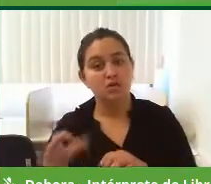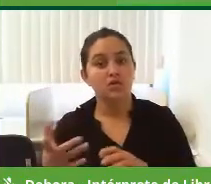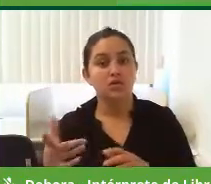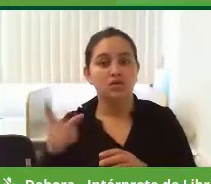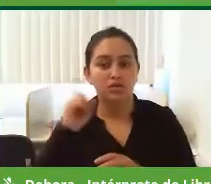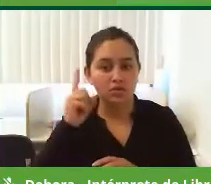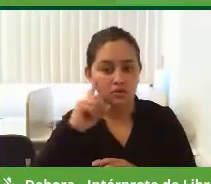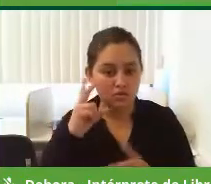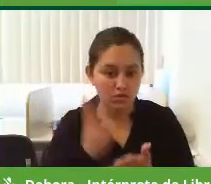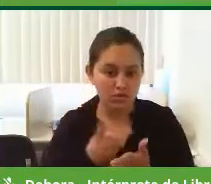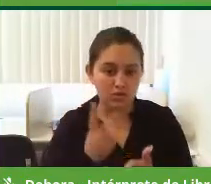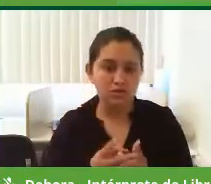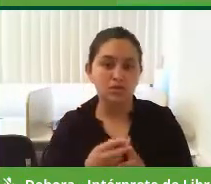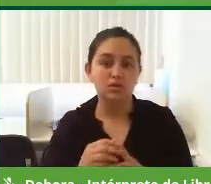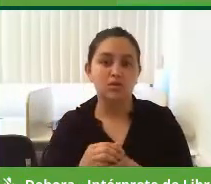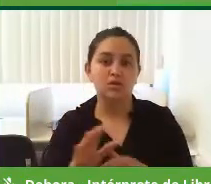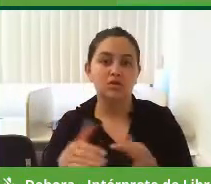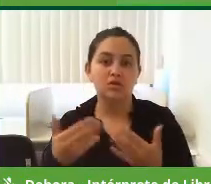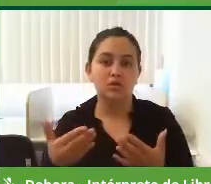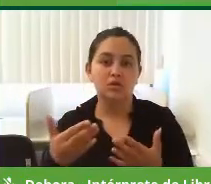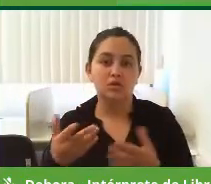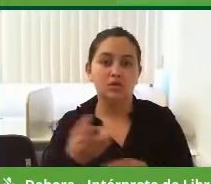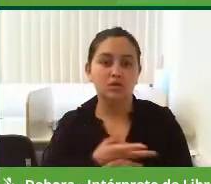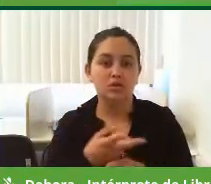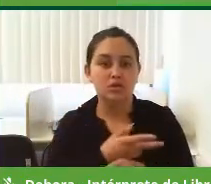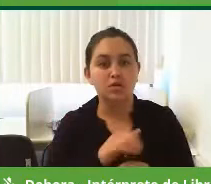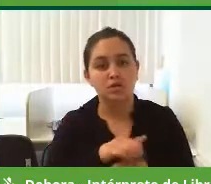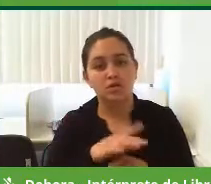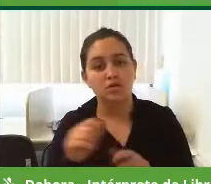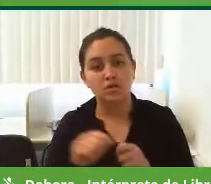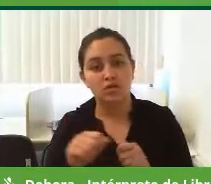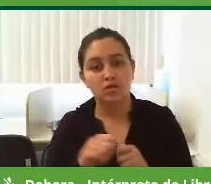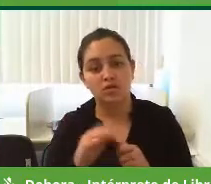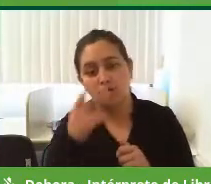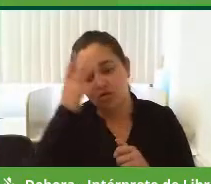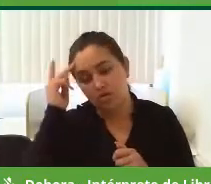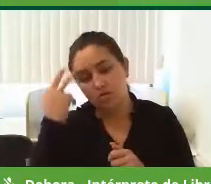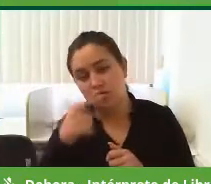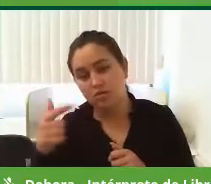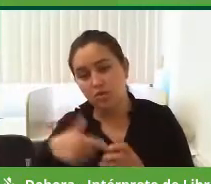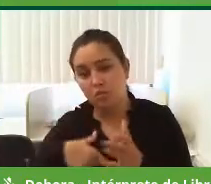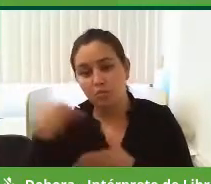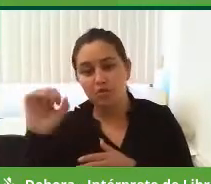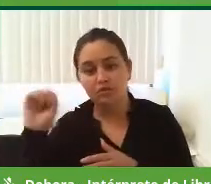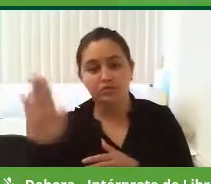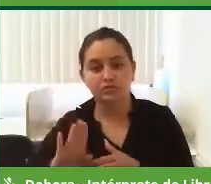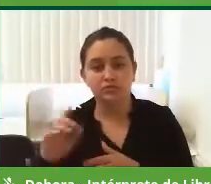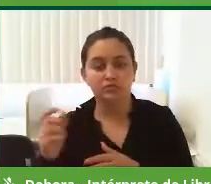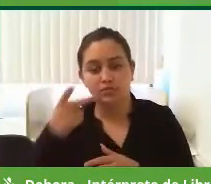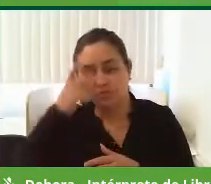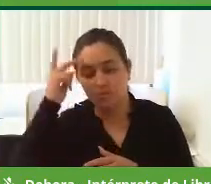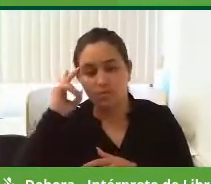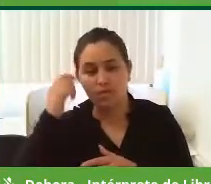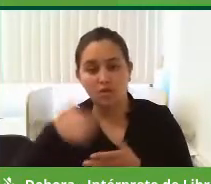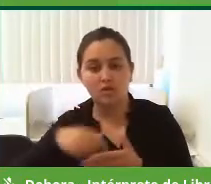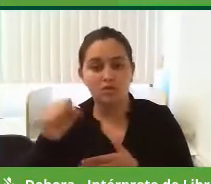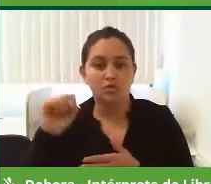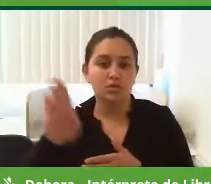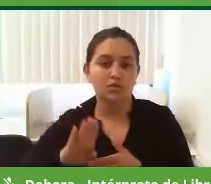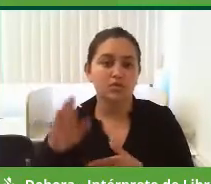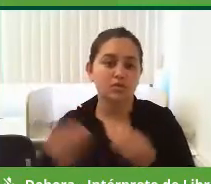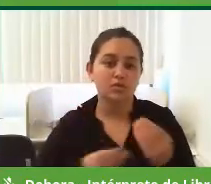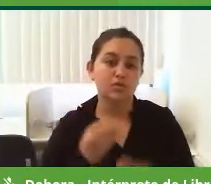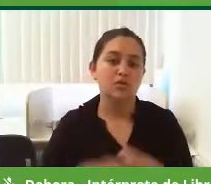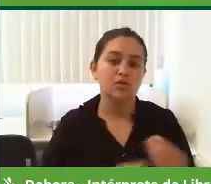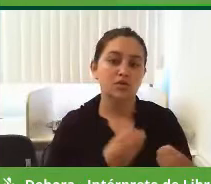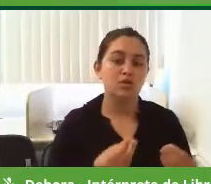a dia, do seu contrato. Quando você busca mais especialidade, é para que não fazia com que o povo não saia de São Bento. O povo saia de São Bento para fora, sabe como é difícil,